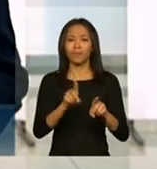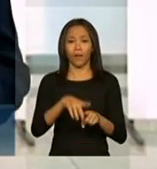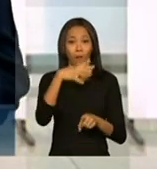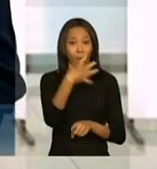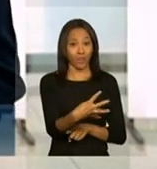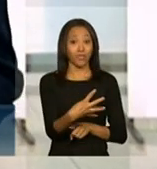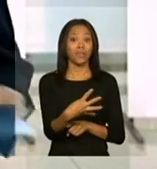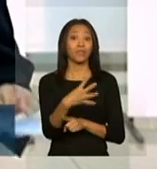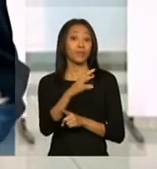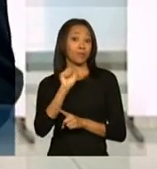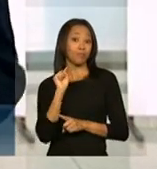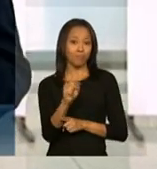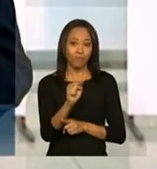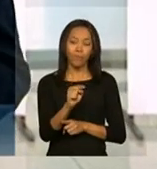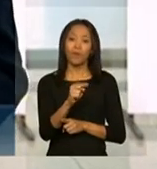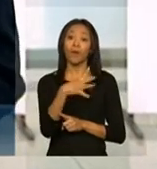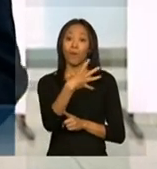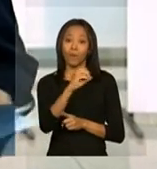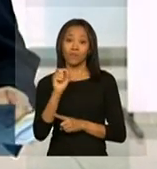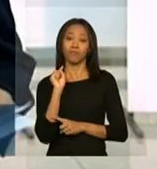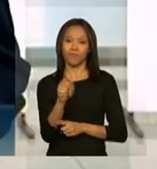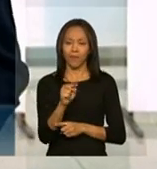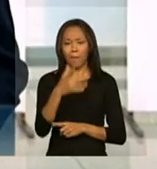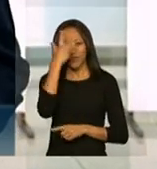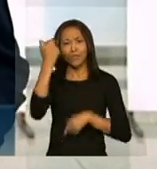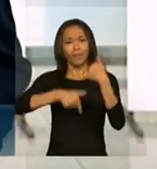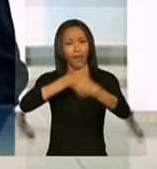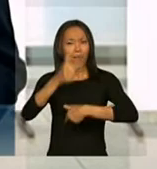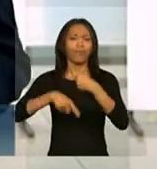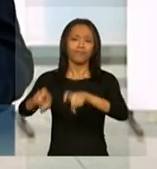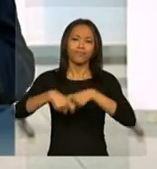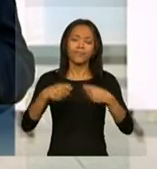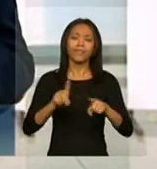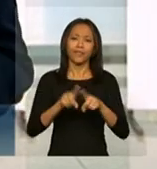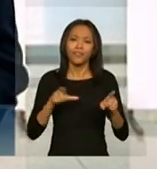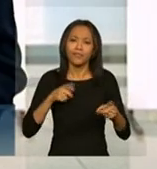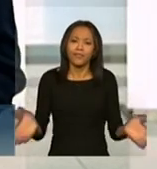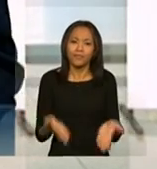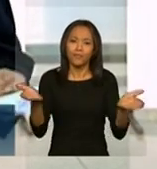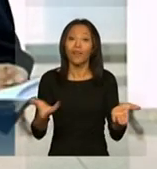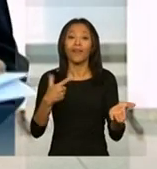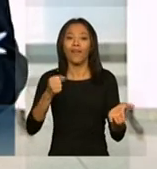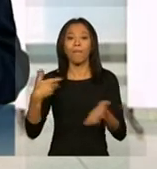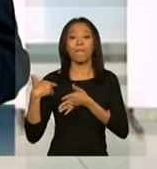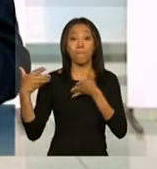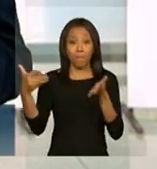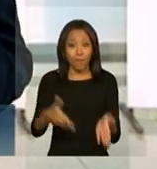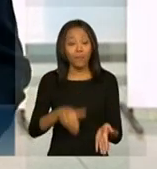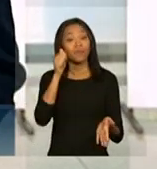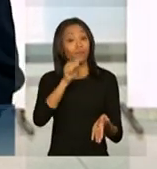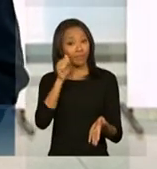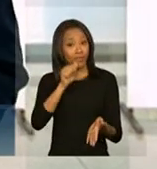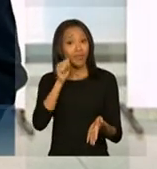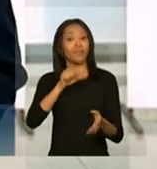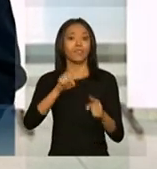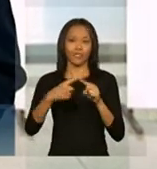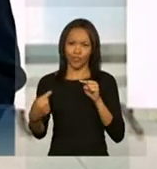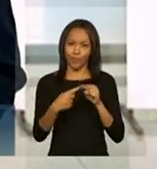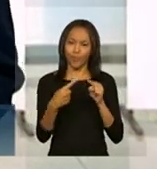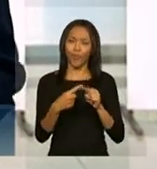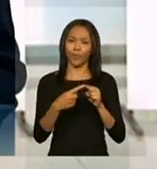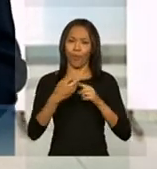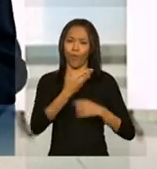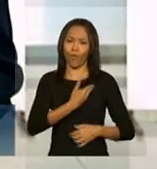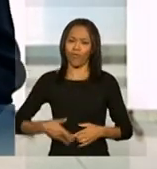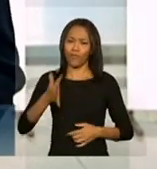mil produtores nesses 10 anos. E o programa tem estimulado a participação das mulheres no programa, que de acordo com o governo federal